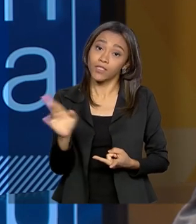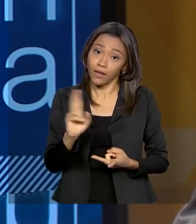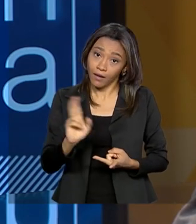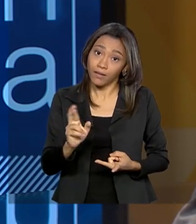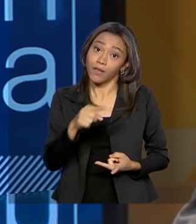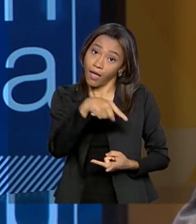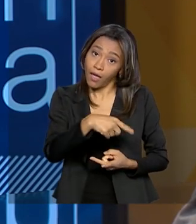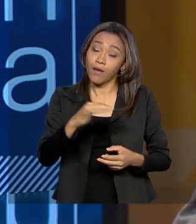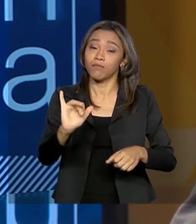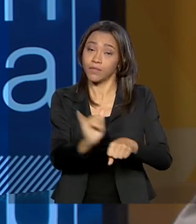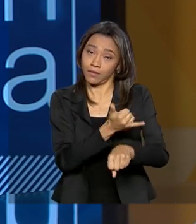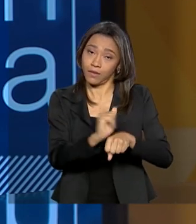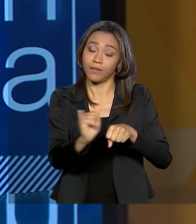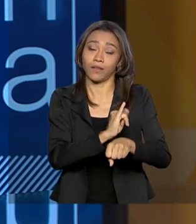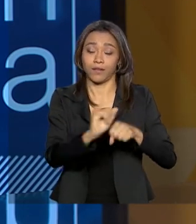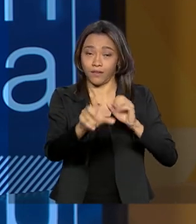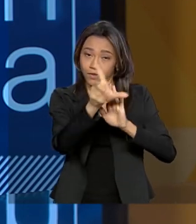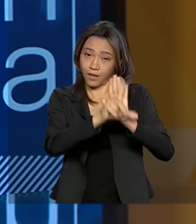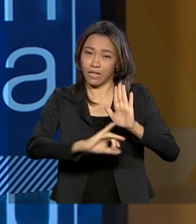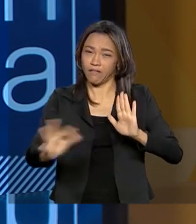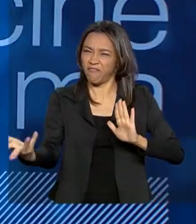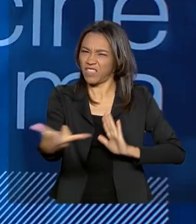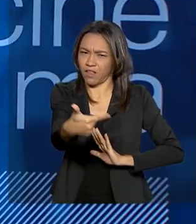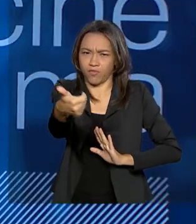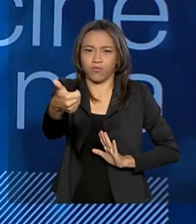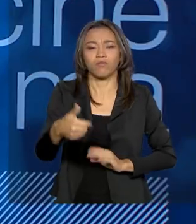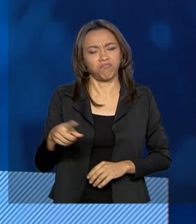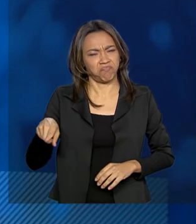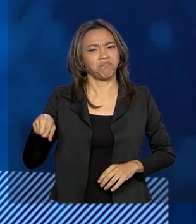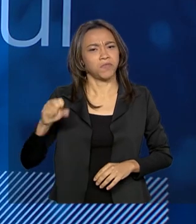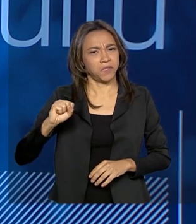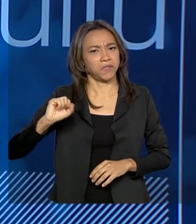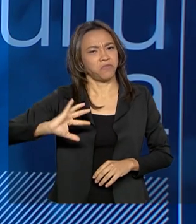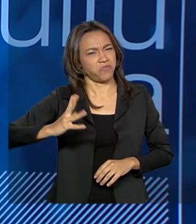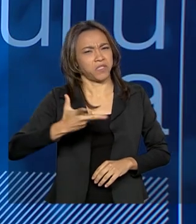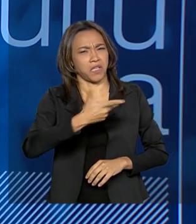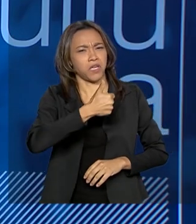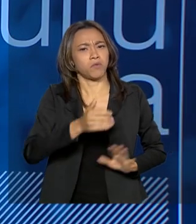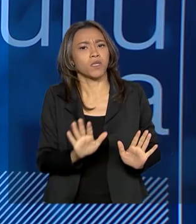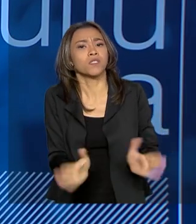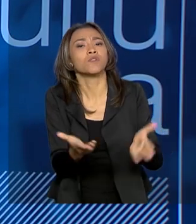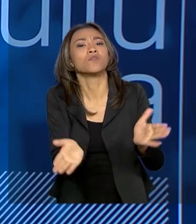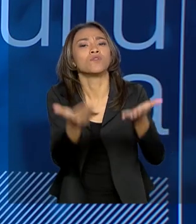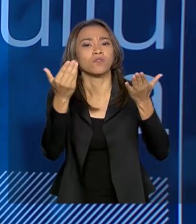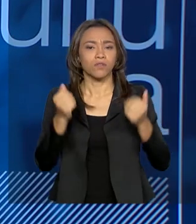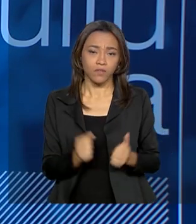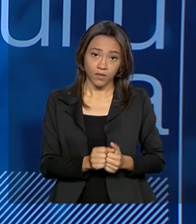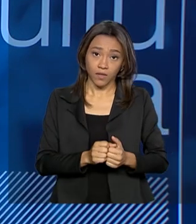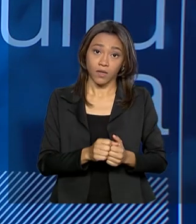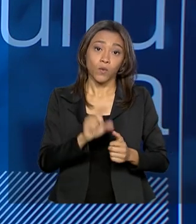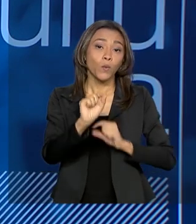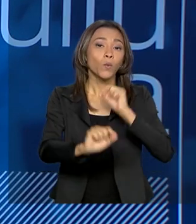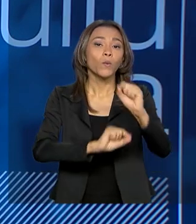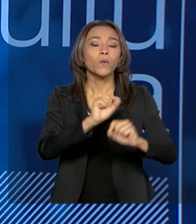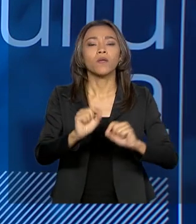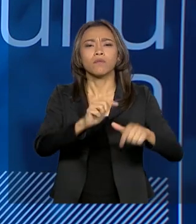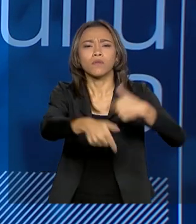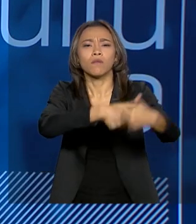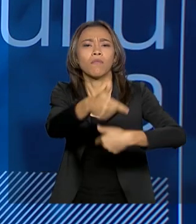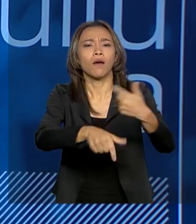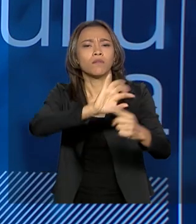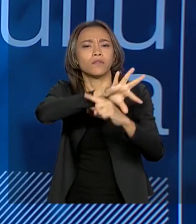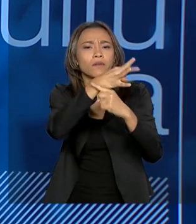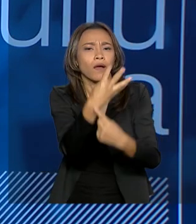É um instrumento fantástico, não é? É um instrumento fantástico de fomento e incentivo à realização de obras de arte